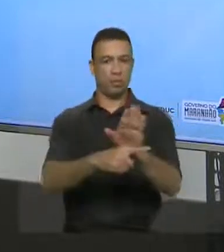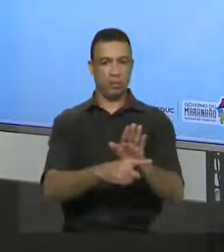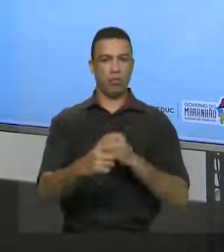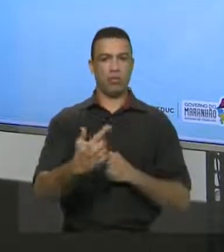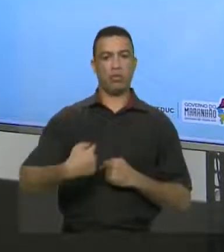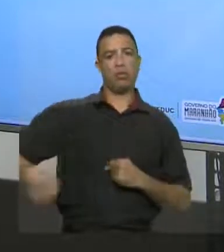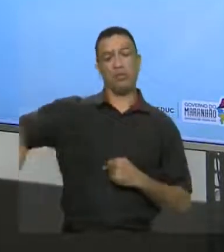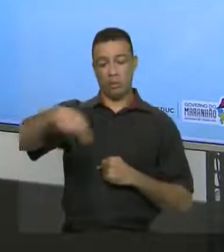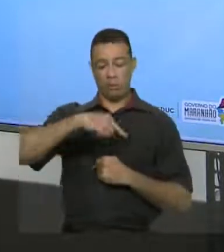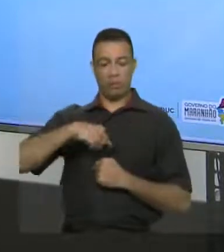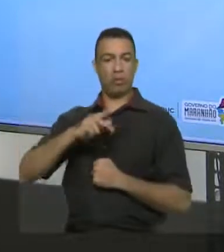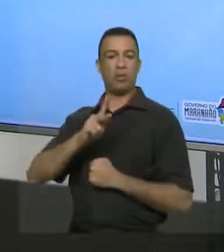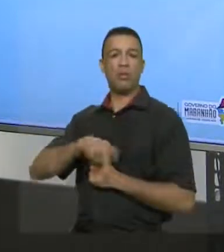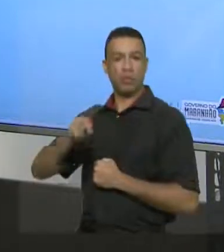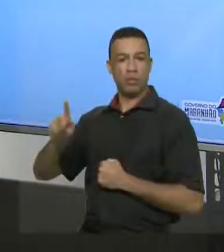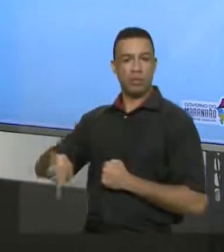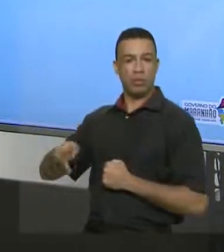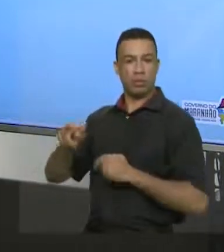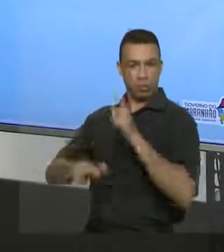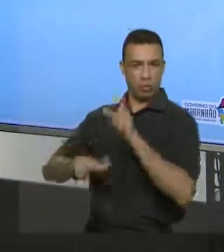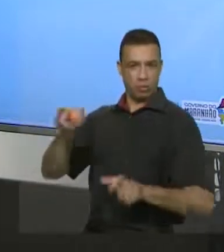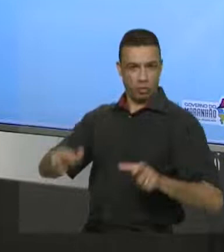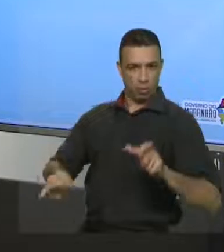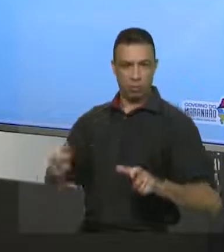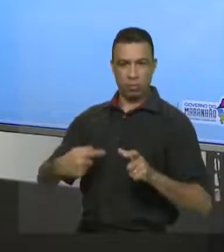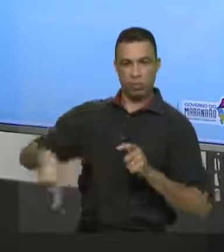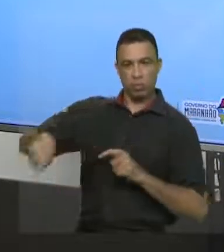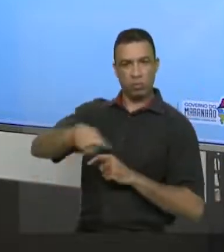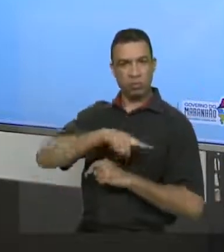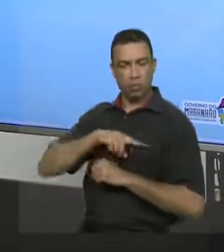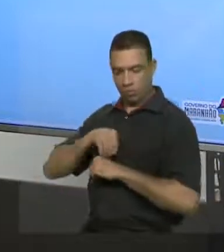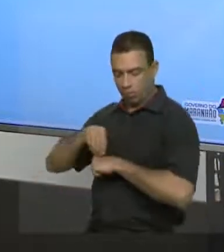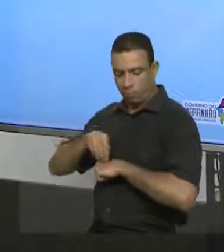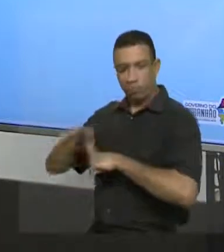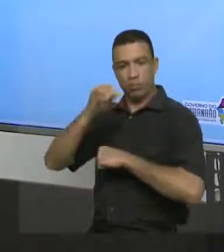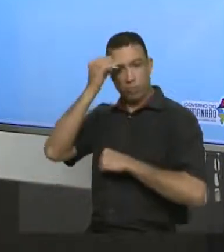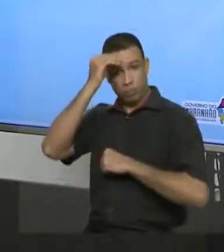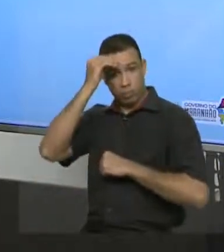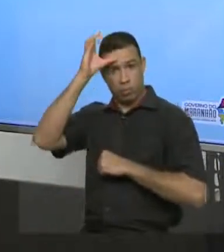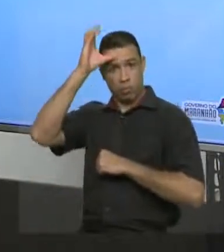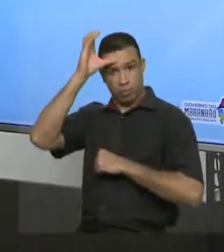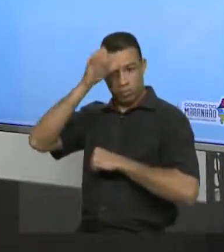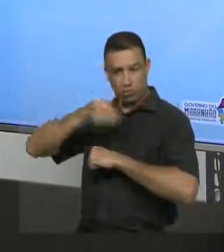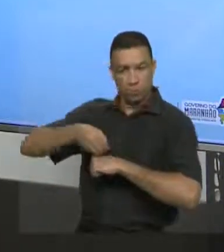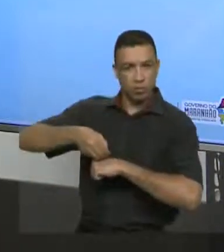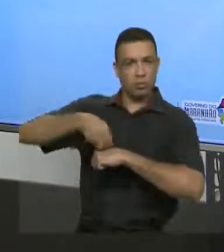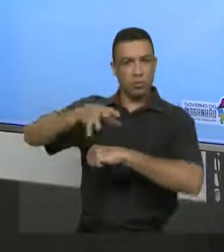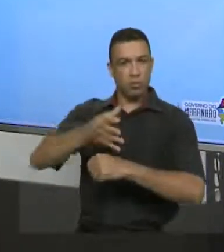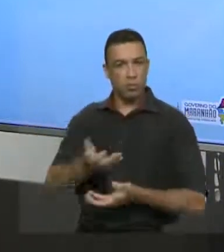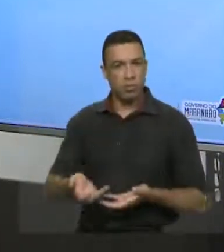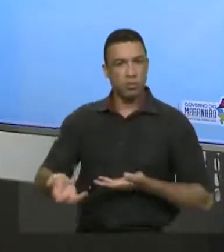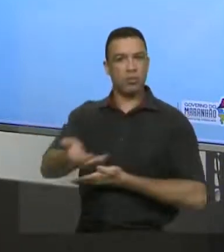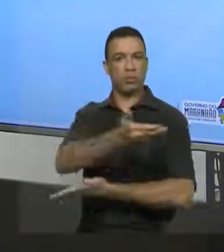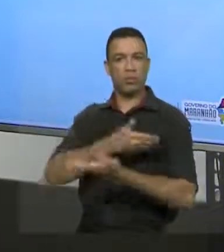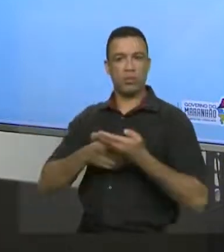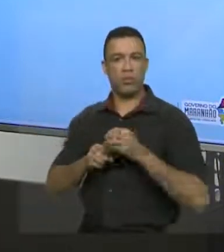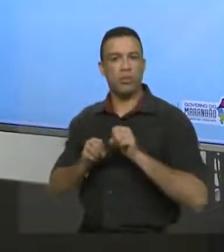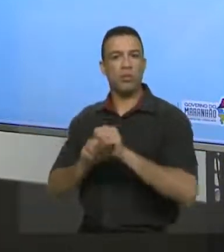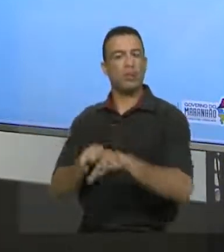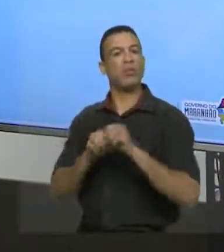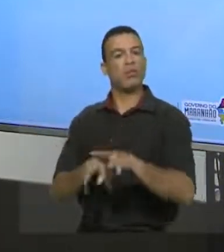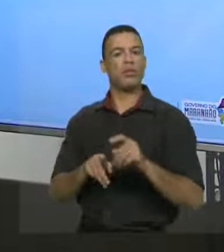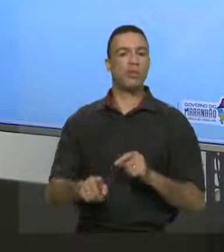professores, estamos nos dispondo a trazer esse conhecimento para que você consiga, né? Fazer desse